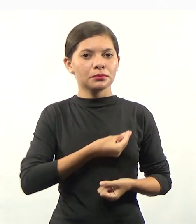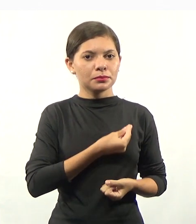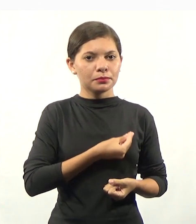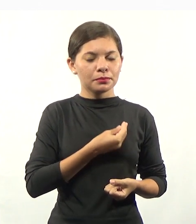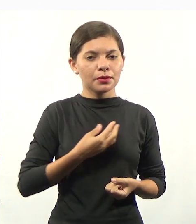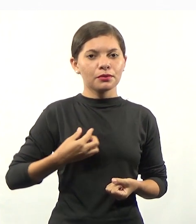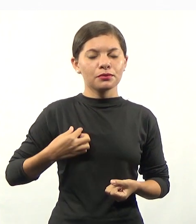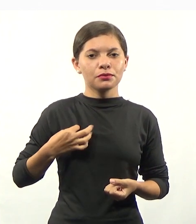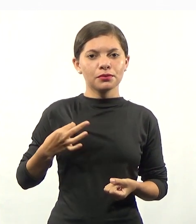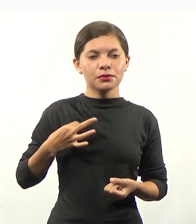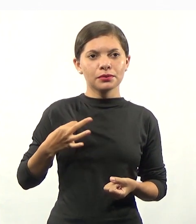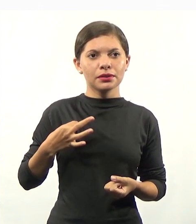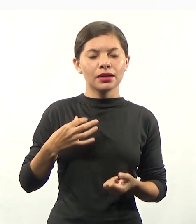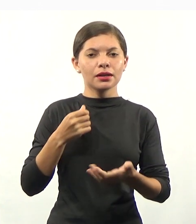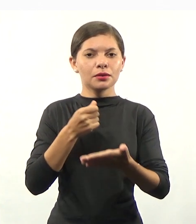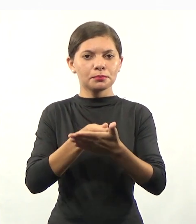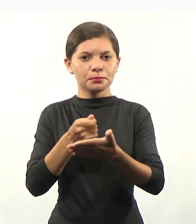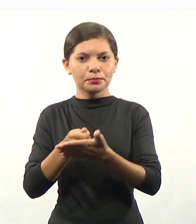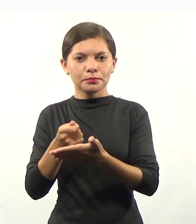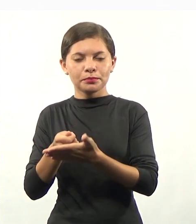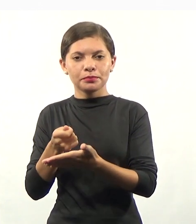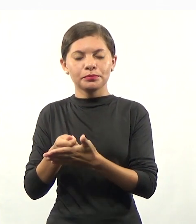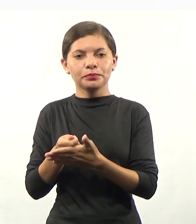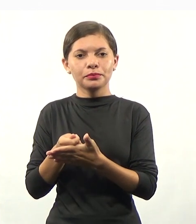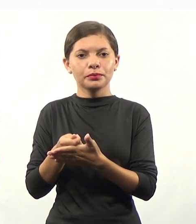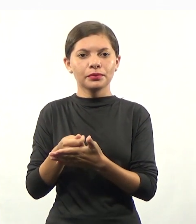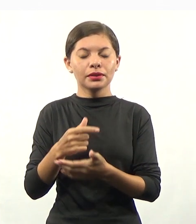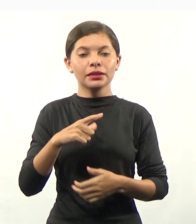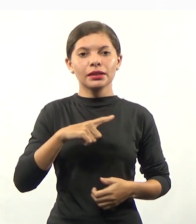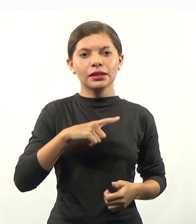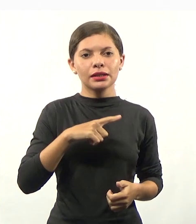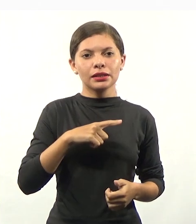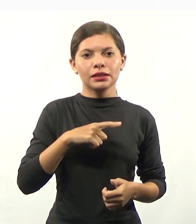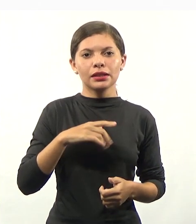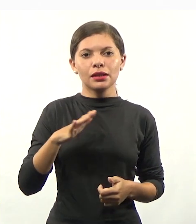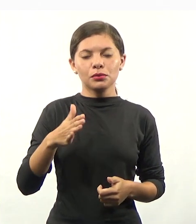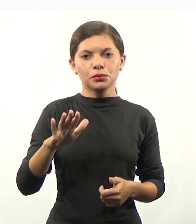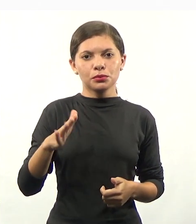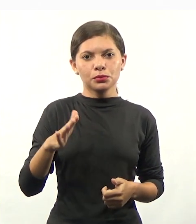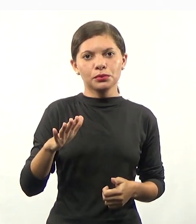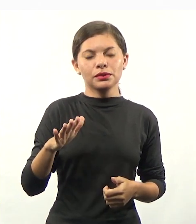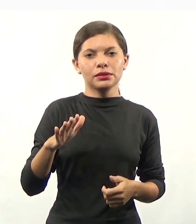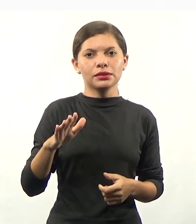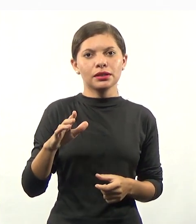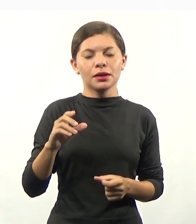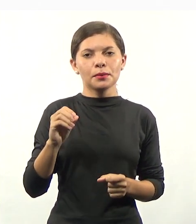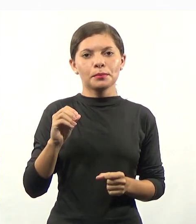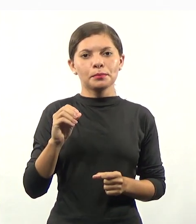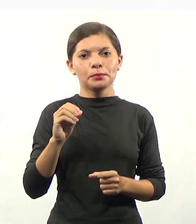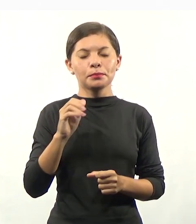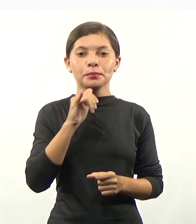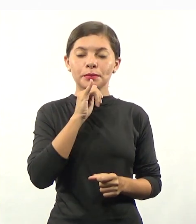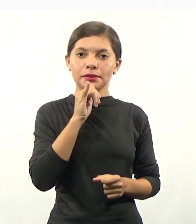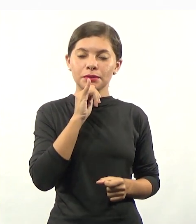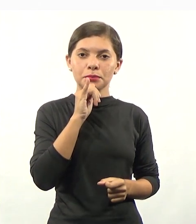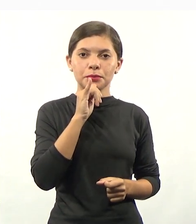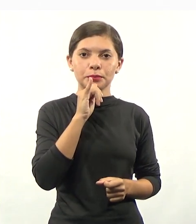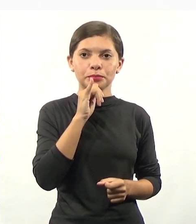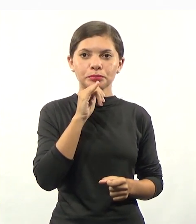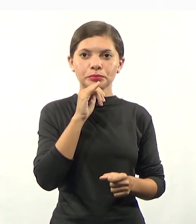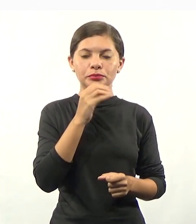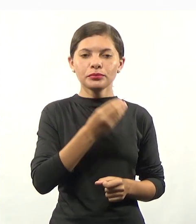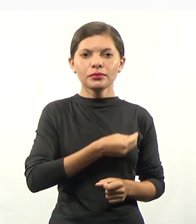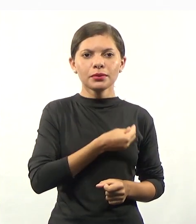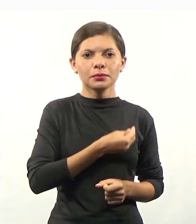ser voluntária ou obrigatória. E eu tenho alguns programas. Eu posso participar de programas